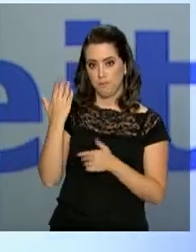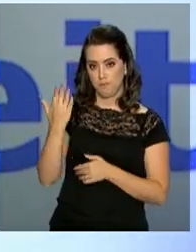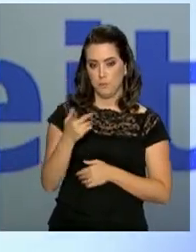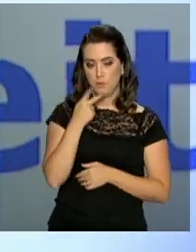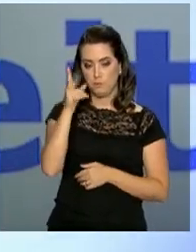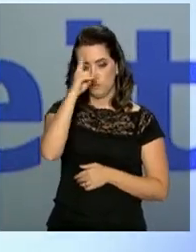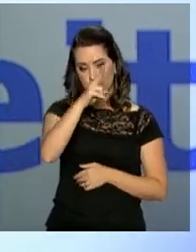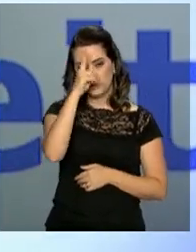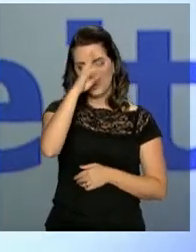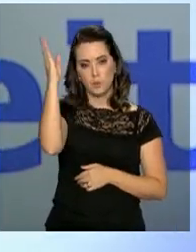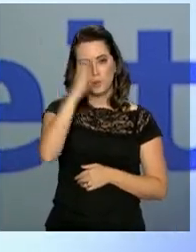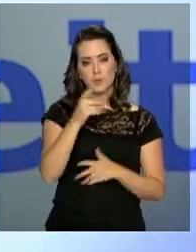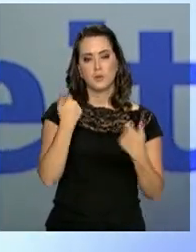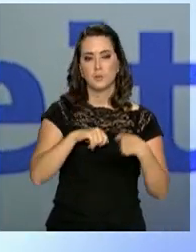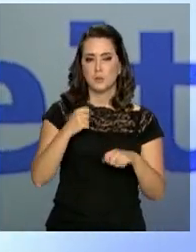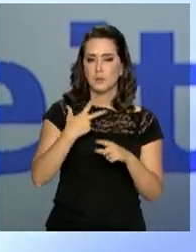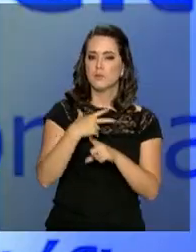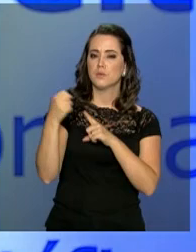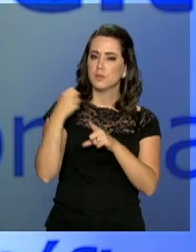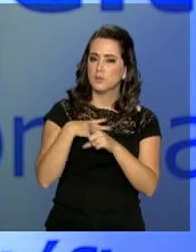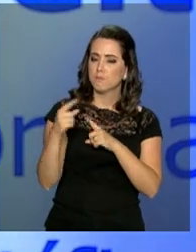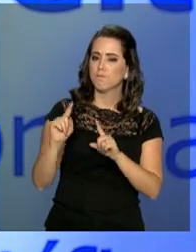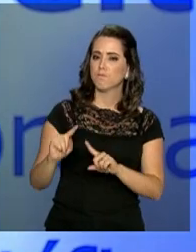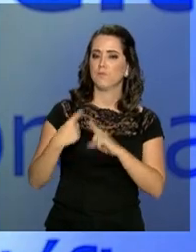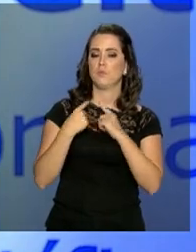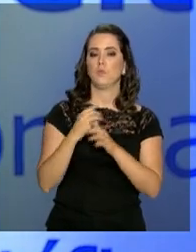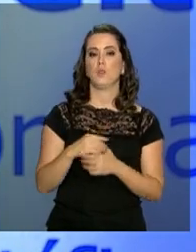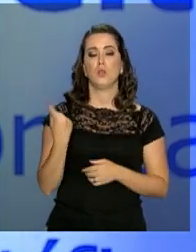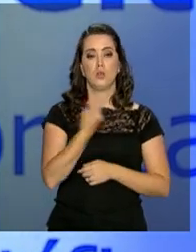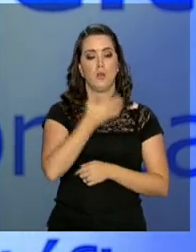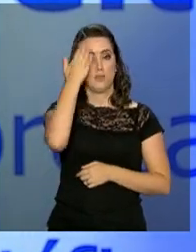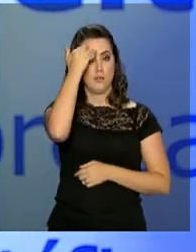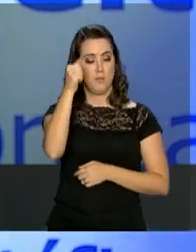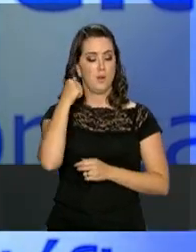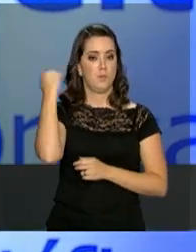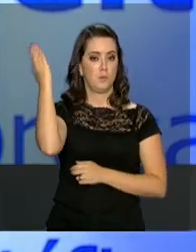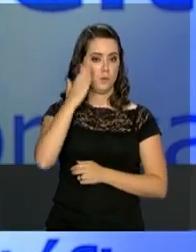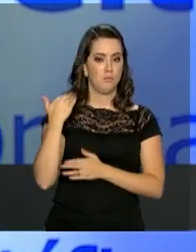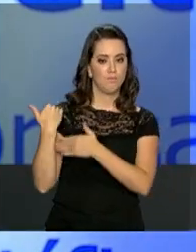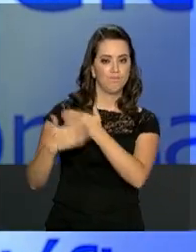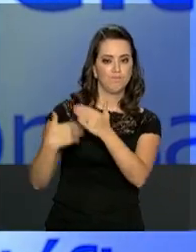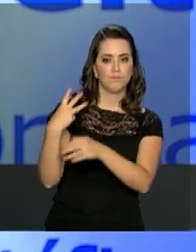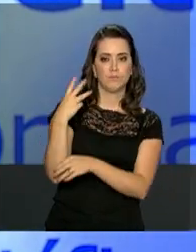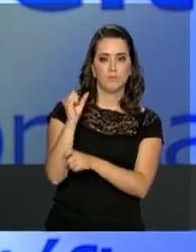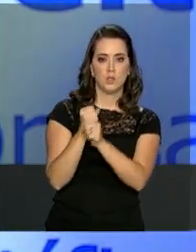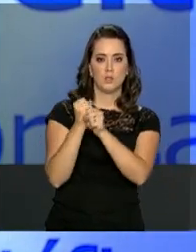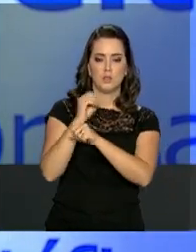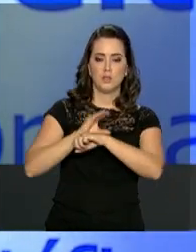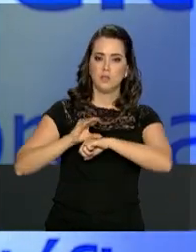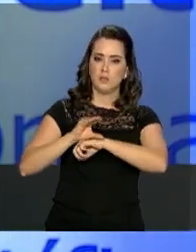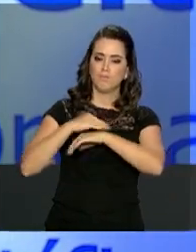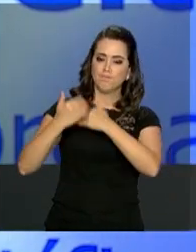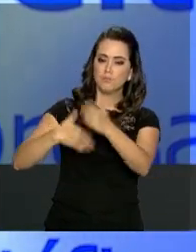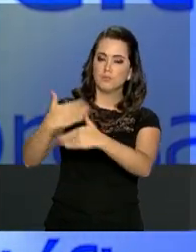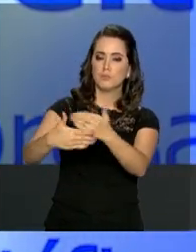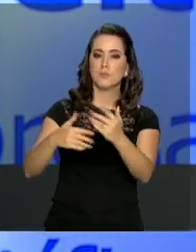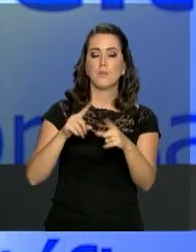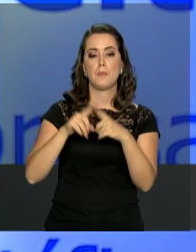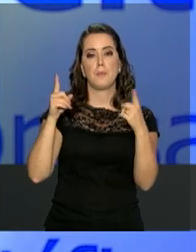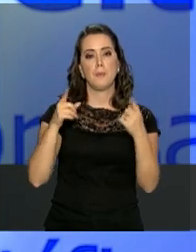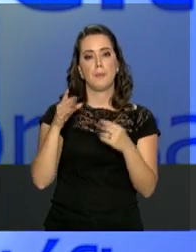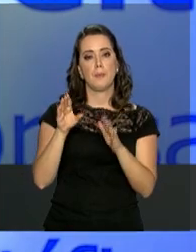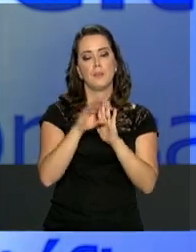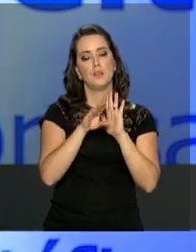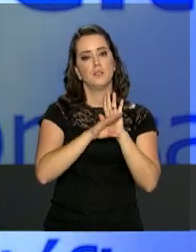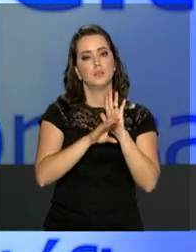desafios que o Brasil ainda precisa vencer. A gente sabe que o Brasil, ao longo dos últimos 30 anos, na Constituição avançou muito, que